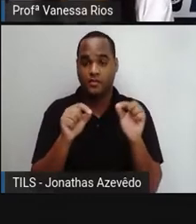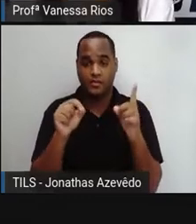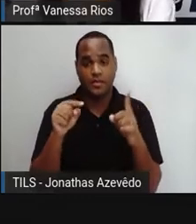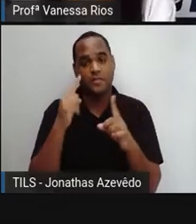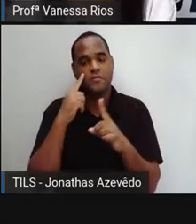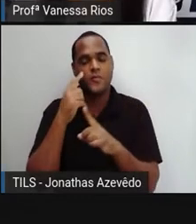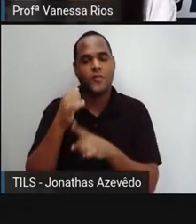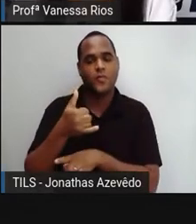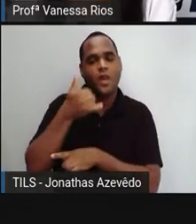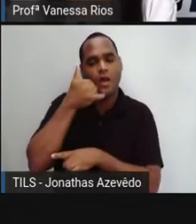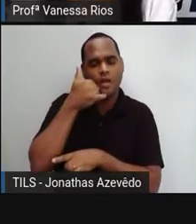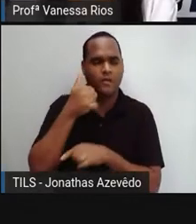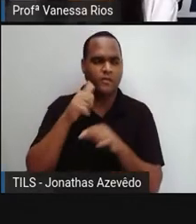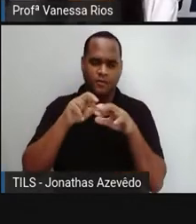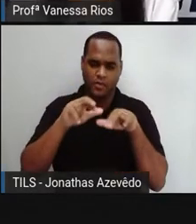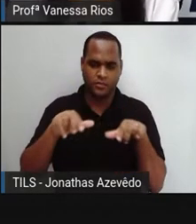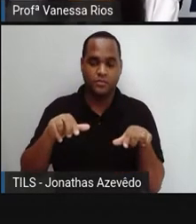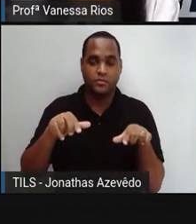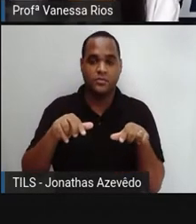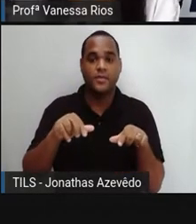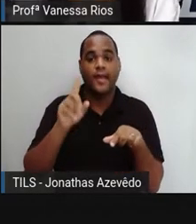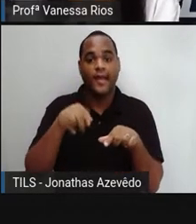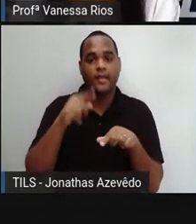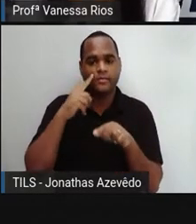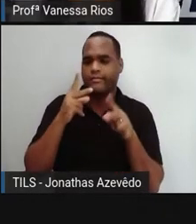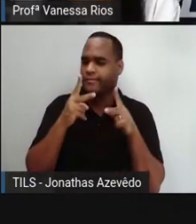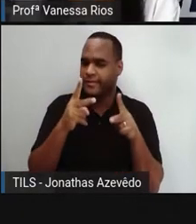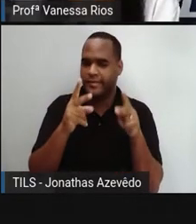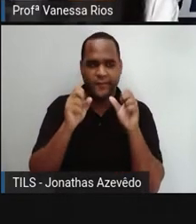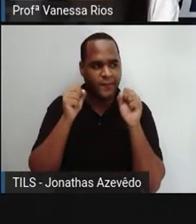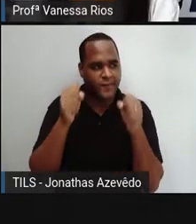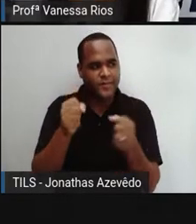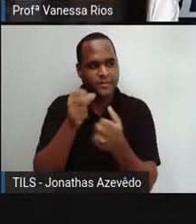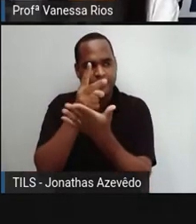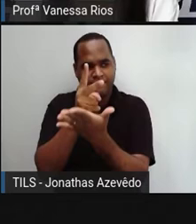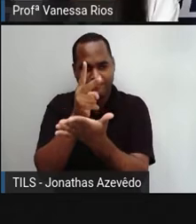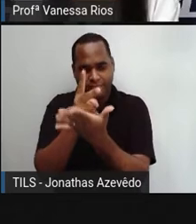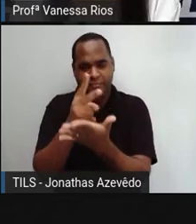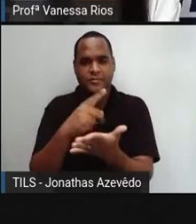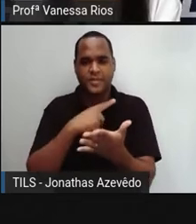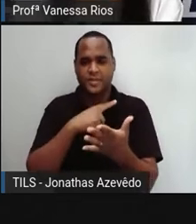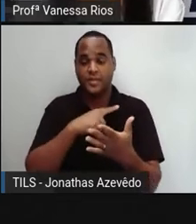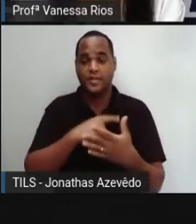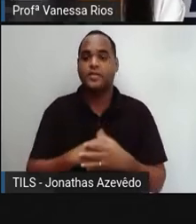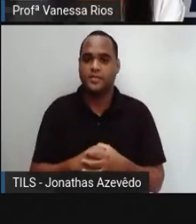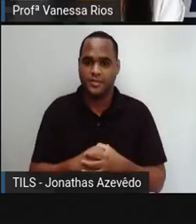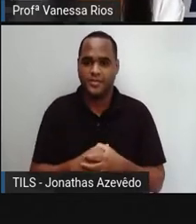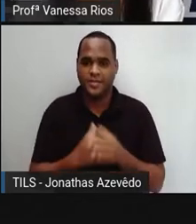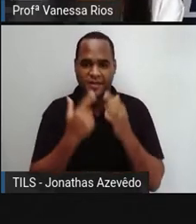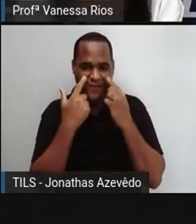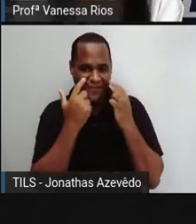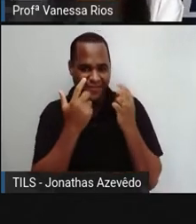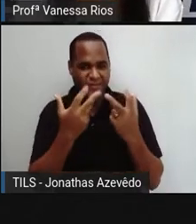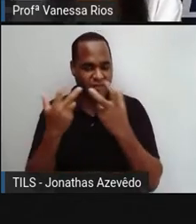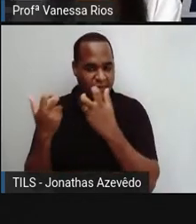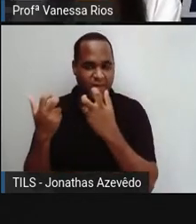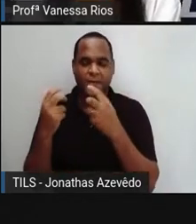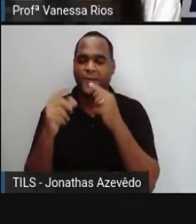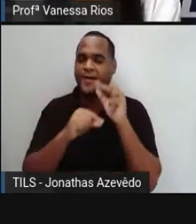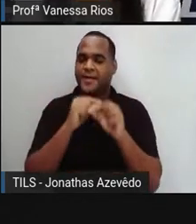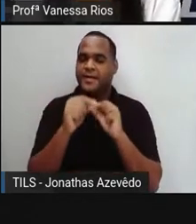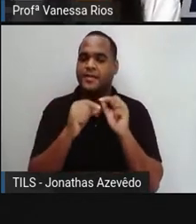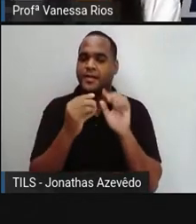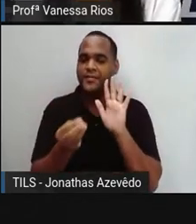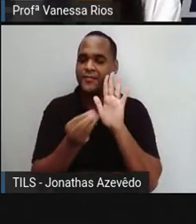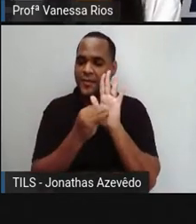celulares, os registros continuam acontecendo. A gente já percebeu aí que os registros não estão aí